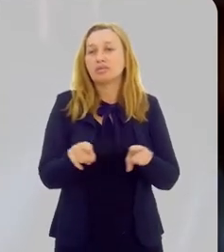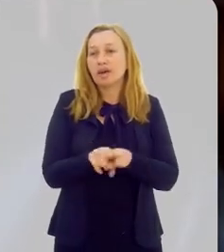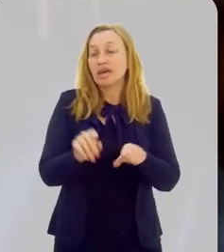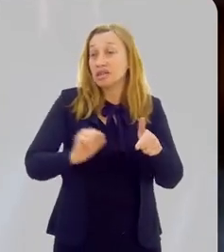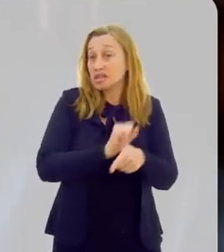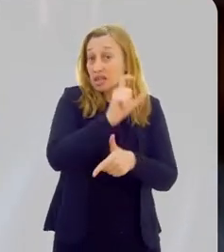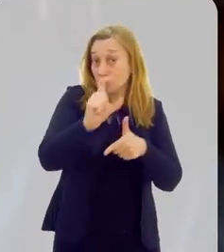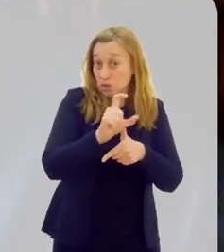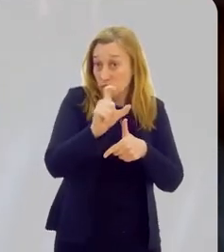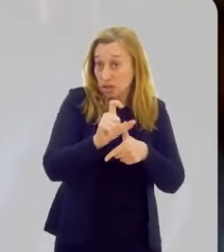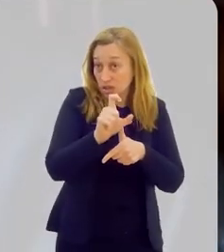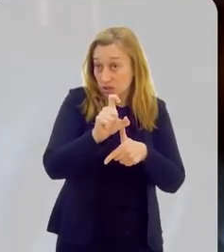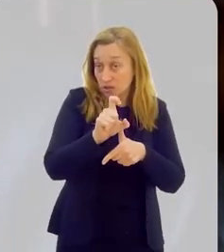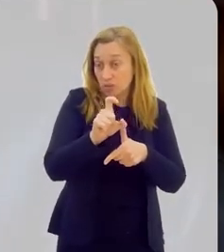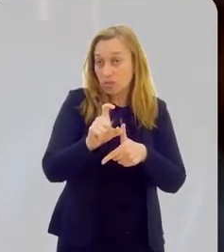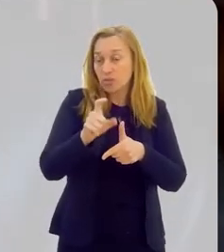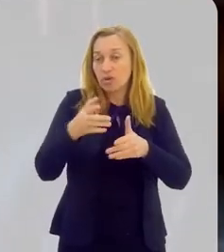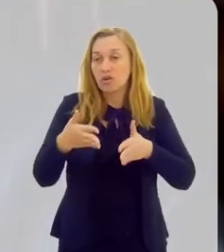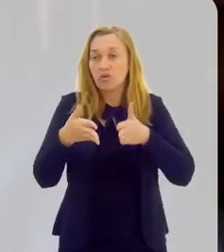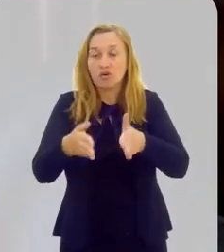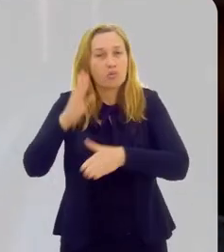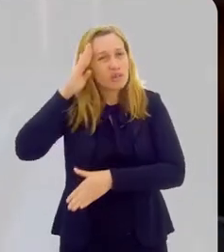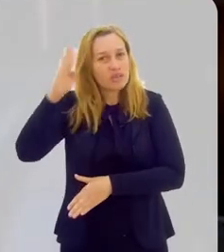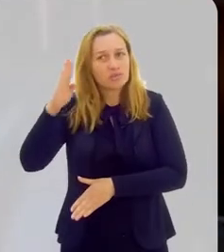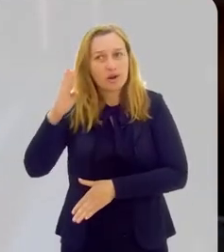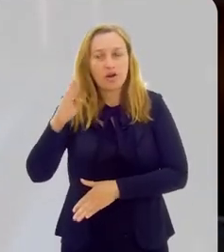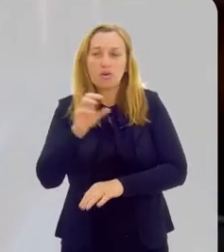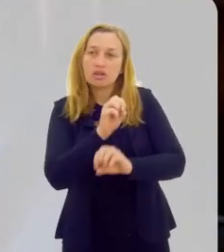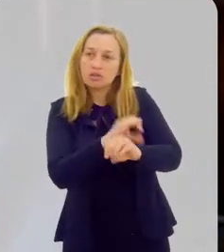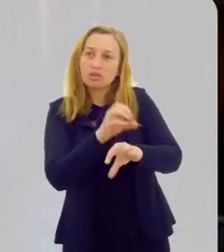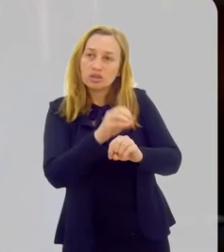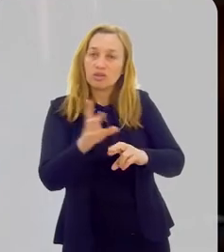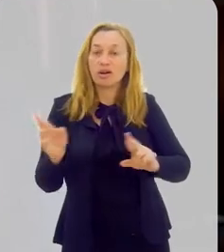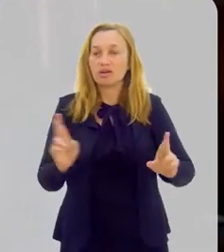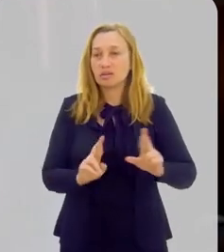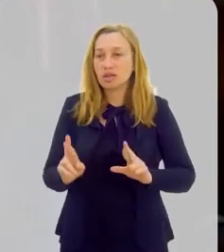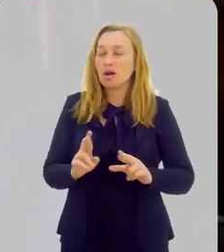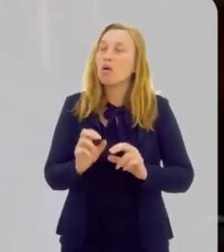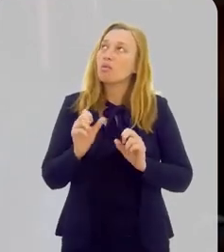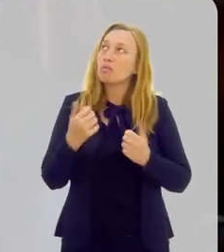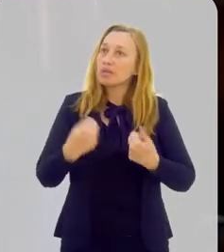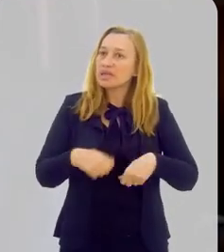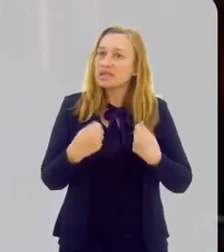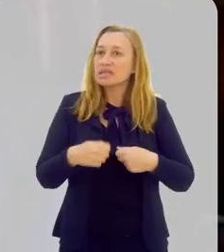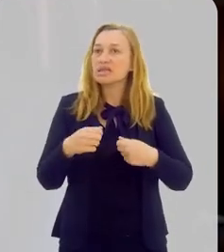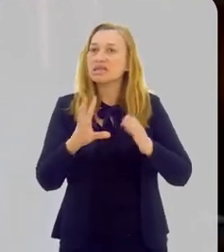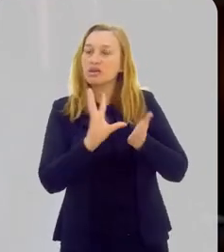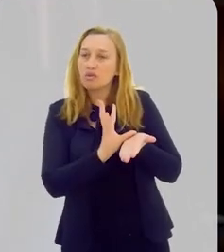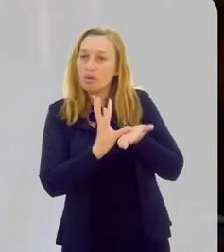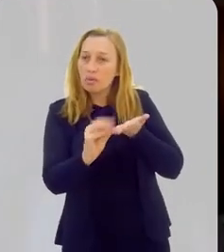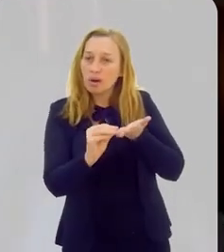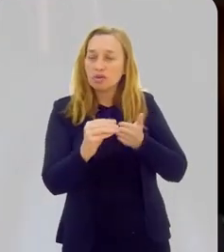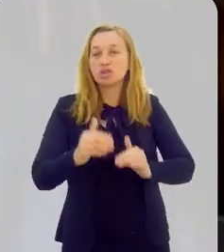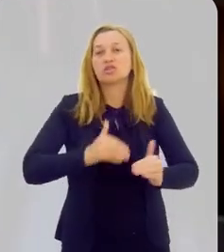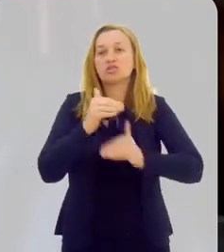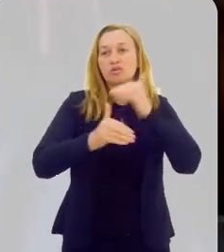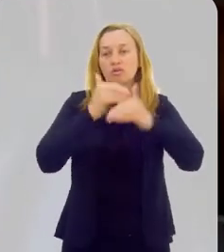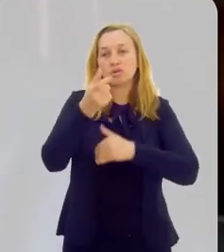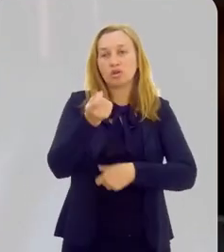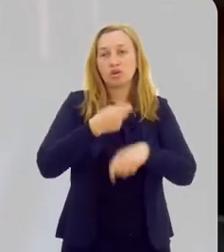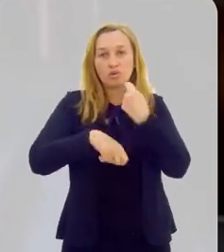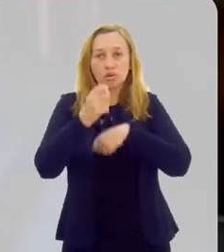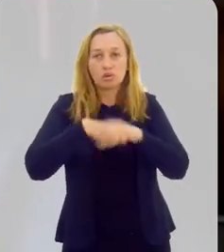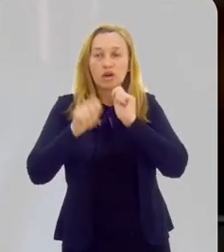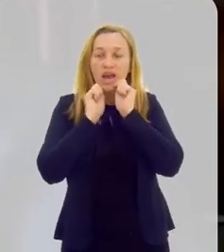parlamentares, o executivo também tem que ter como meta principal a educação. Associado a isso, a gente precisa ter uma pauta de